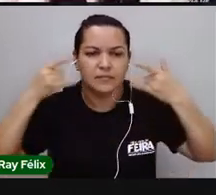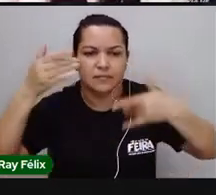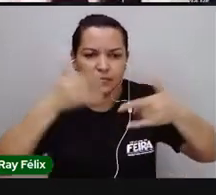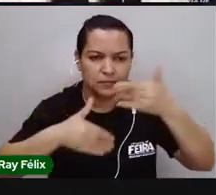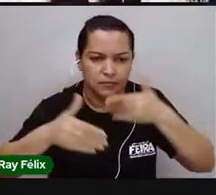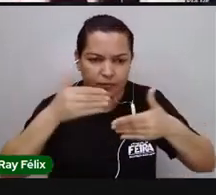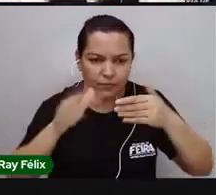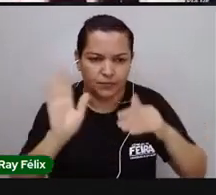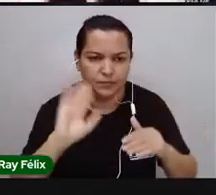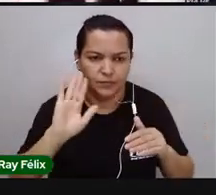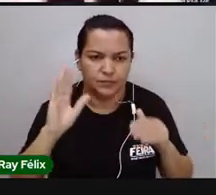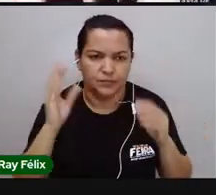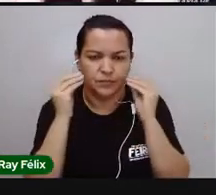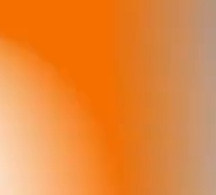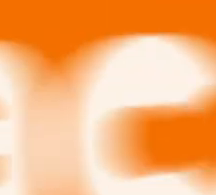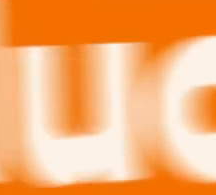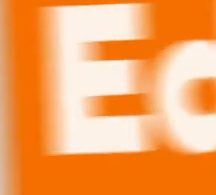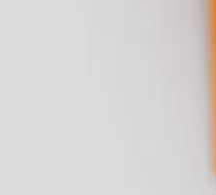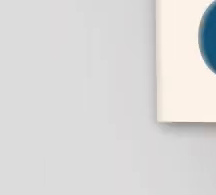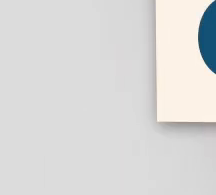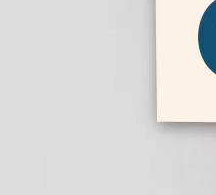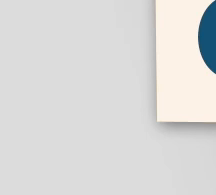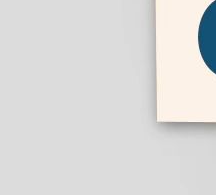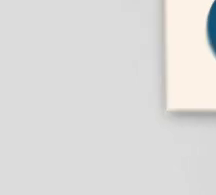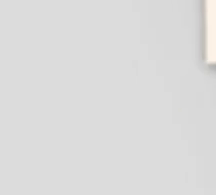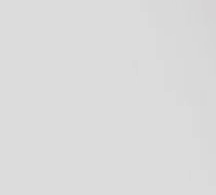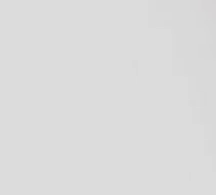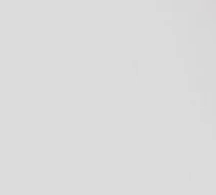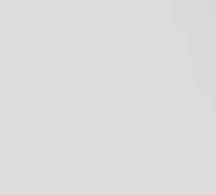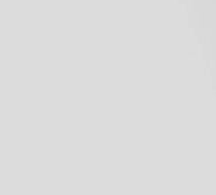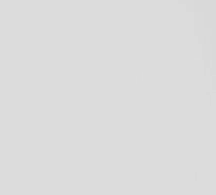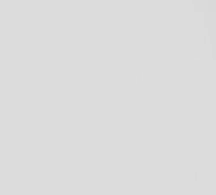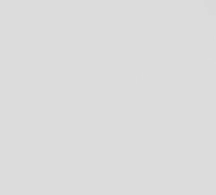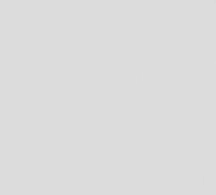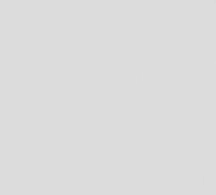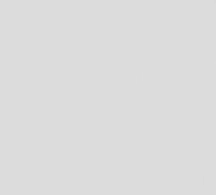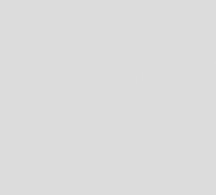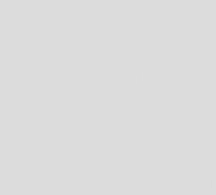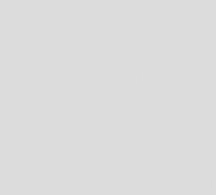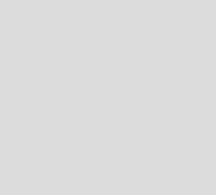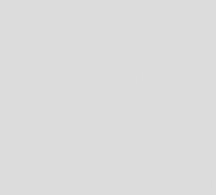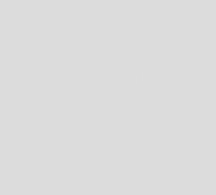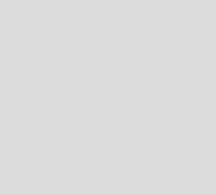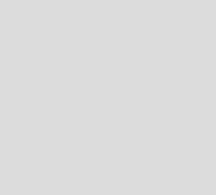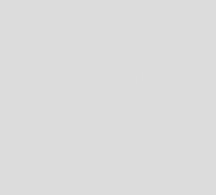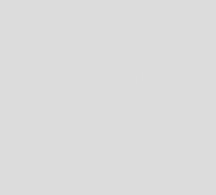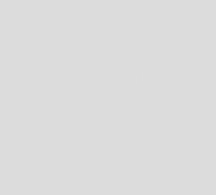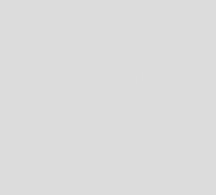Tchau. Tchau. Tchau. Tchau. Tchau. Legenda Zanotto